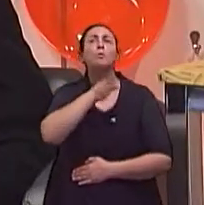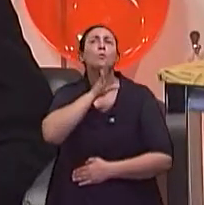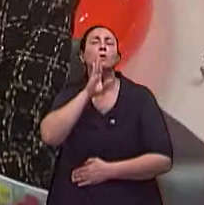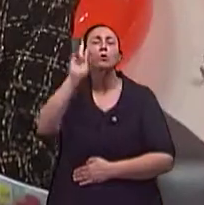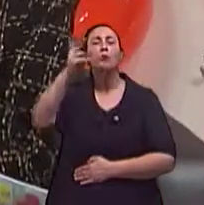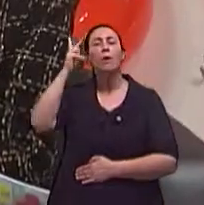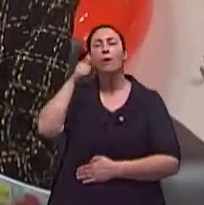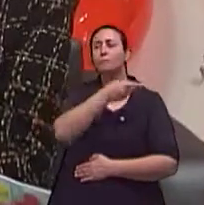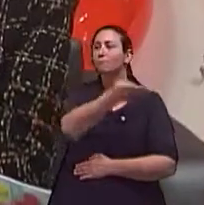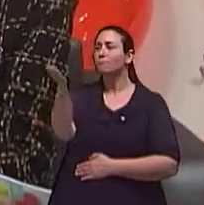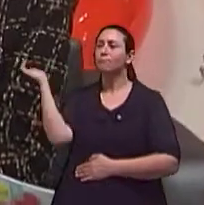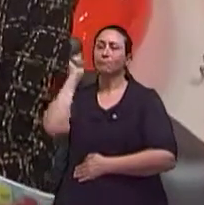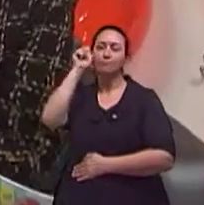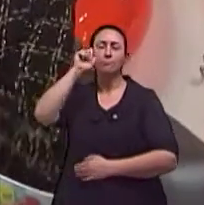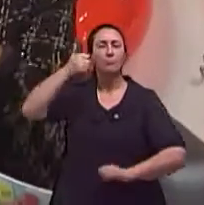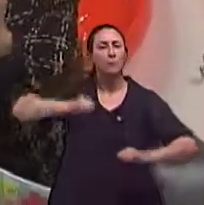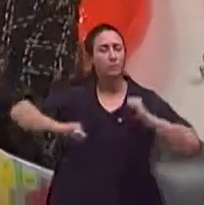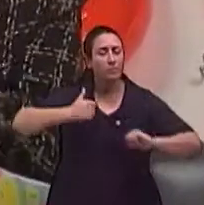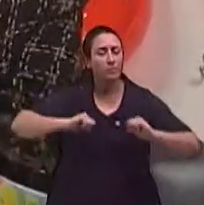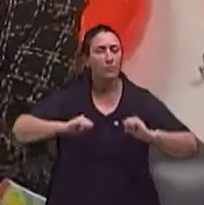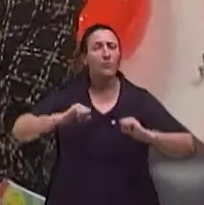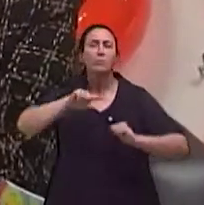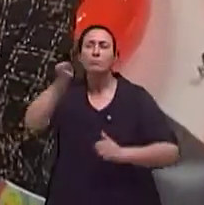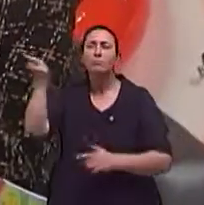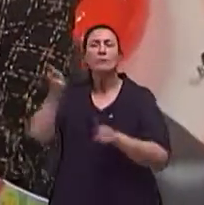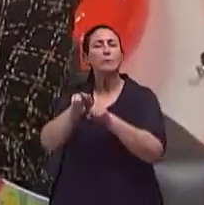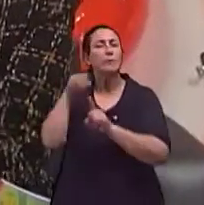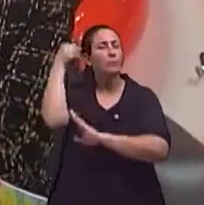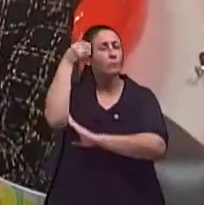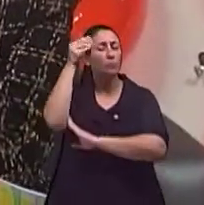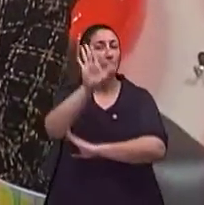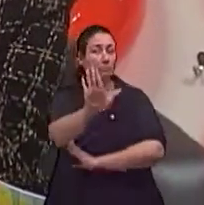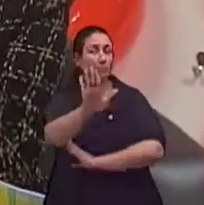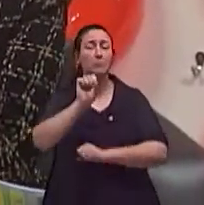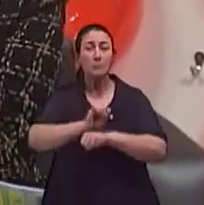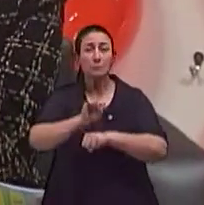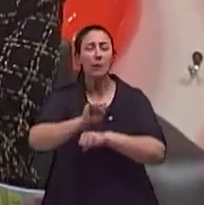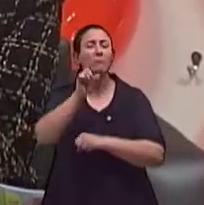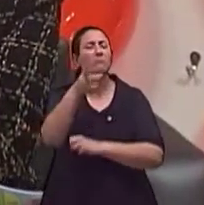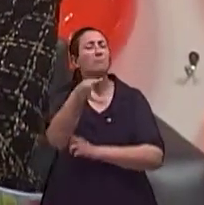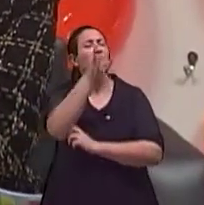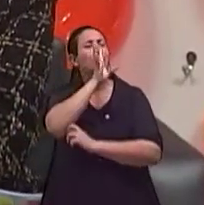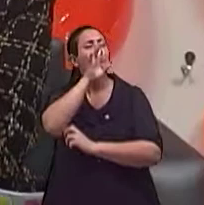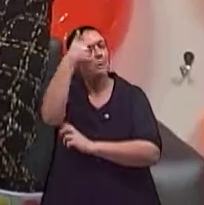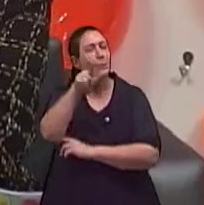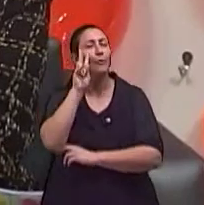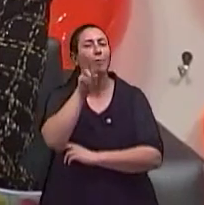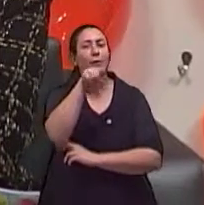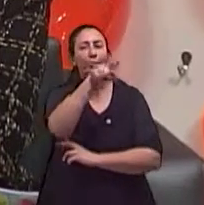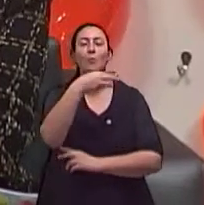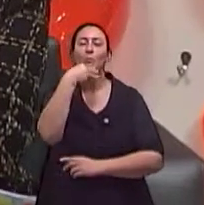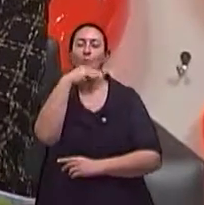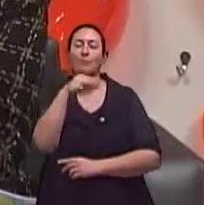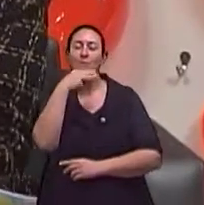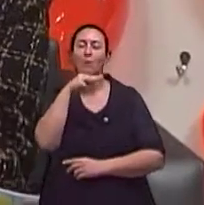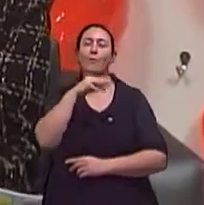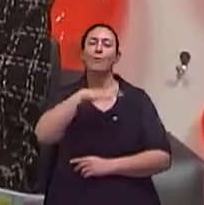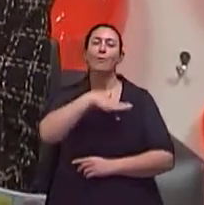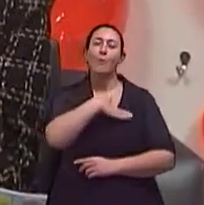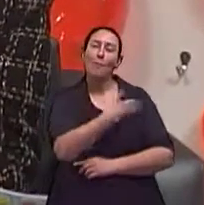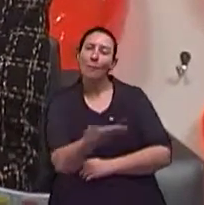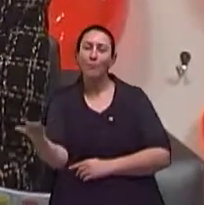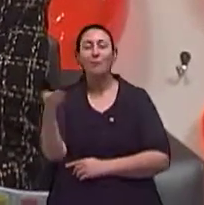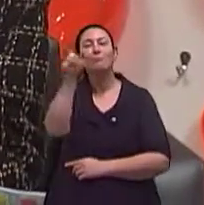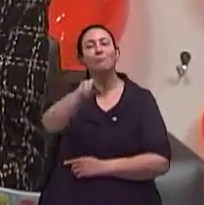seus perfis psicológicos. Mas antes da gente continuar a conversa aqui no estúdio, nós vamos ver mais um vídeo sobre as